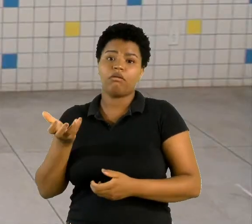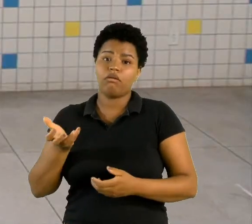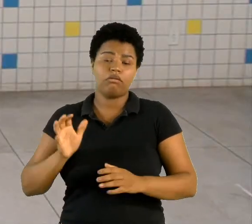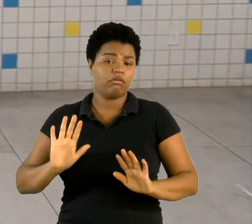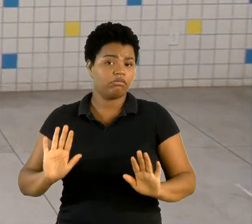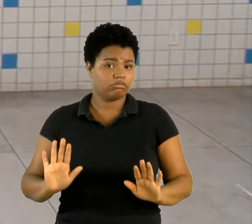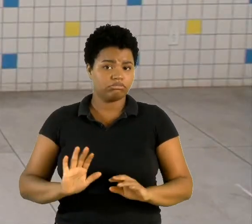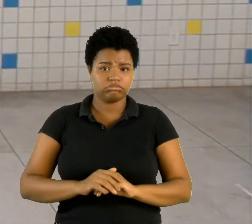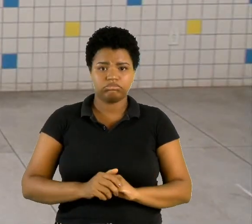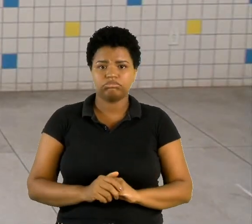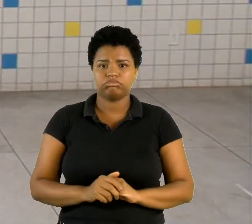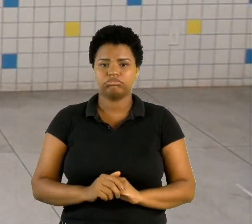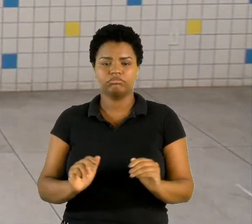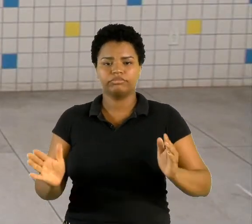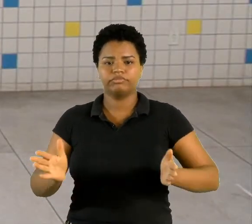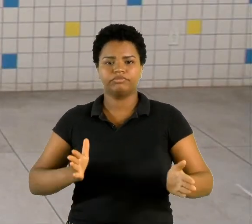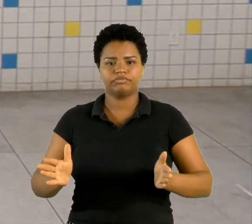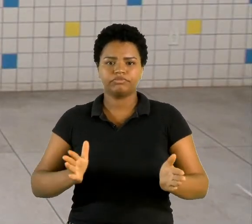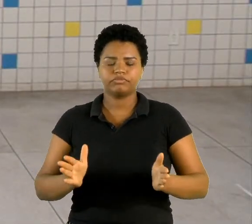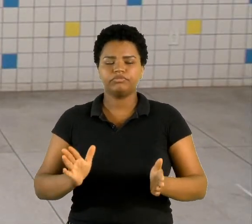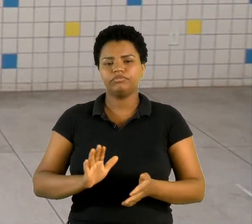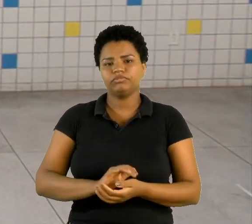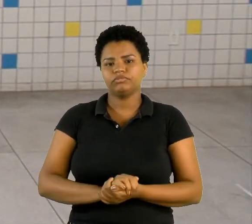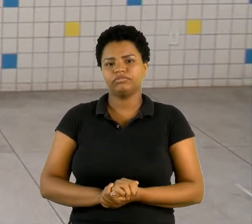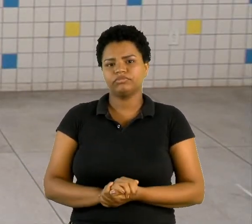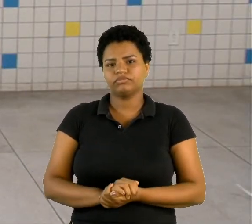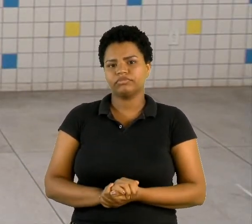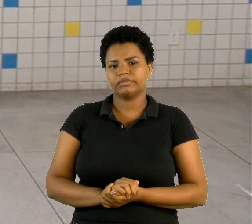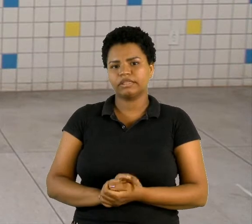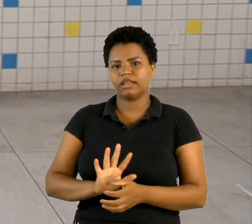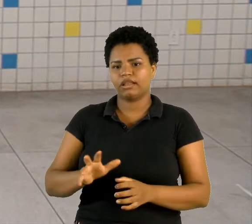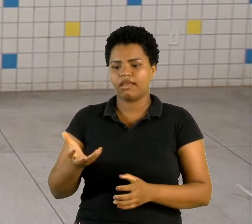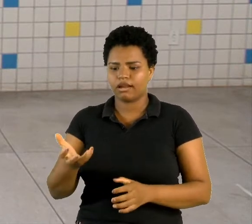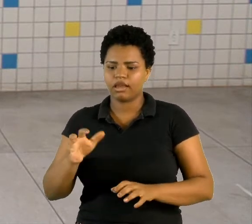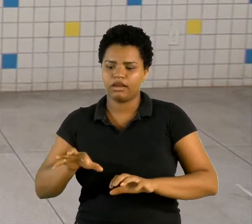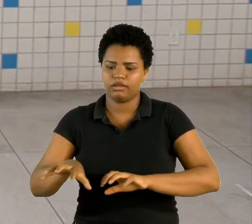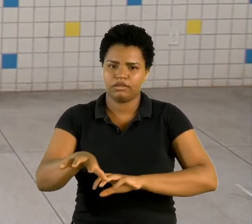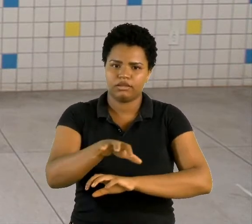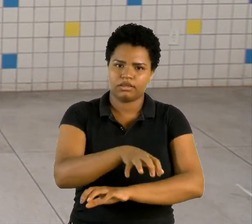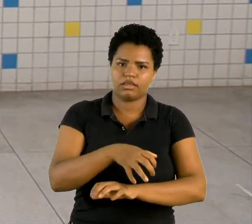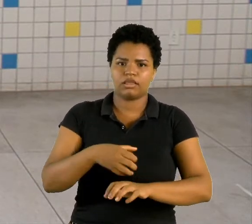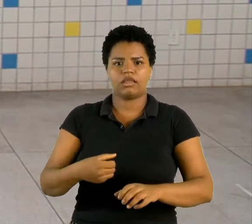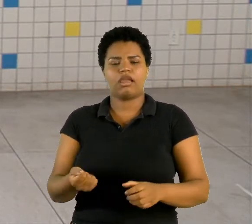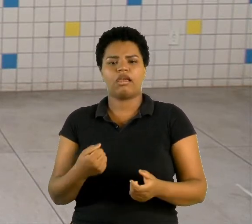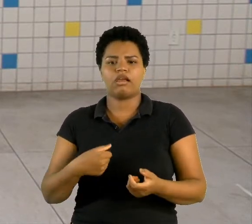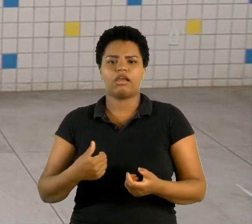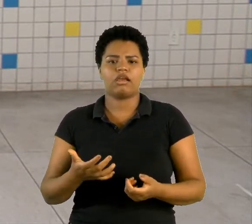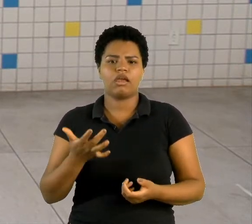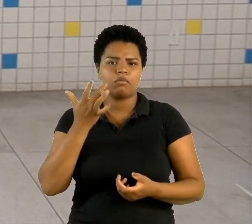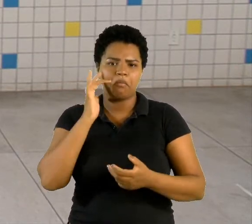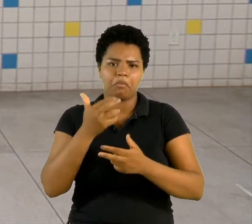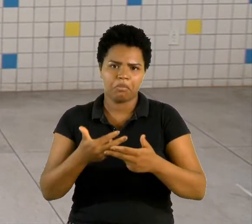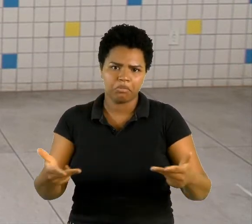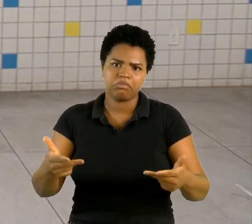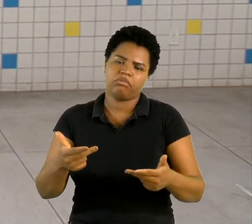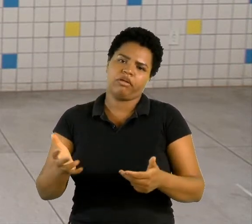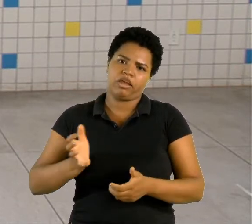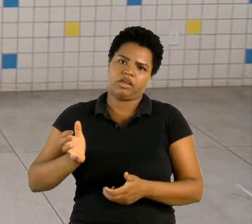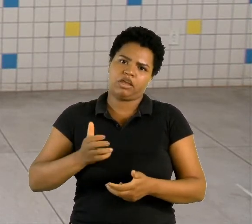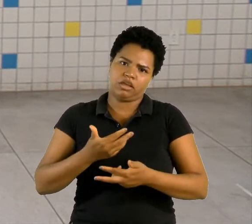Nesse período de imperialismo, eles queriam territórios, queriam minérios, queriam riquezas. Aí